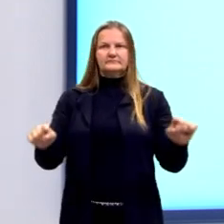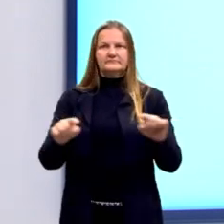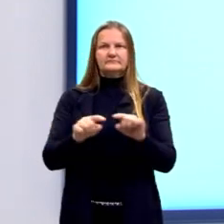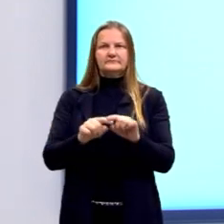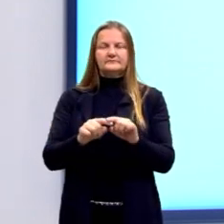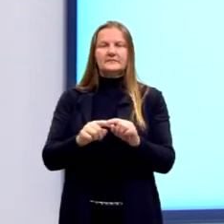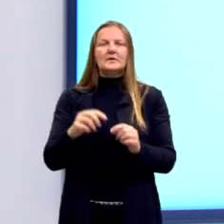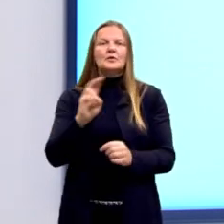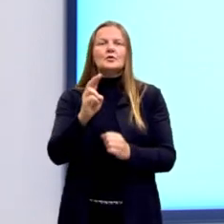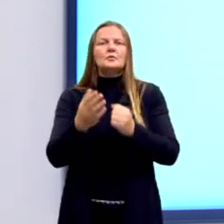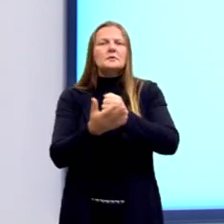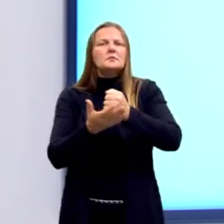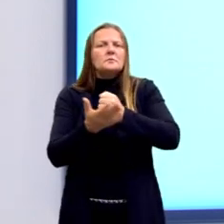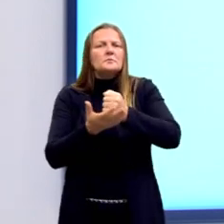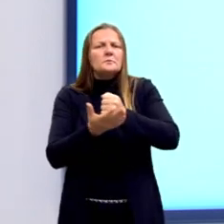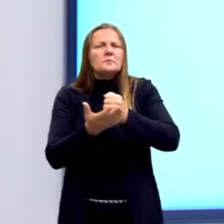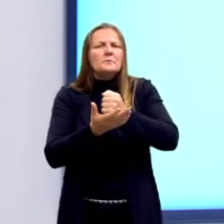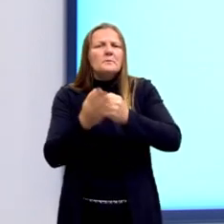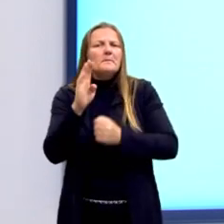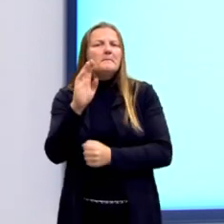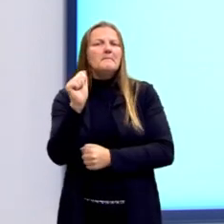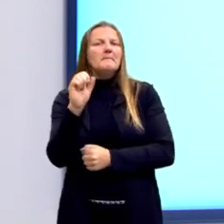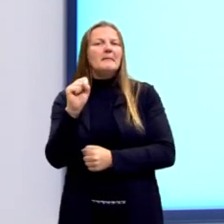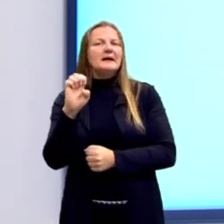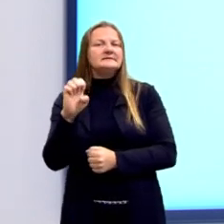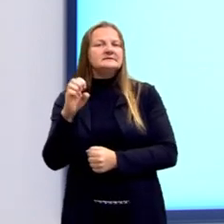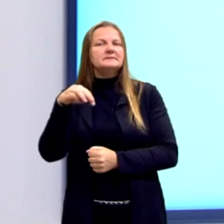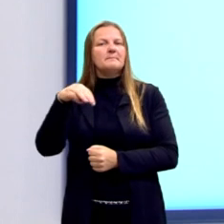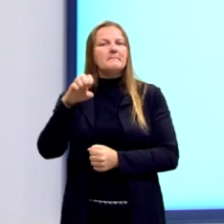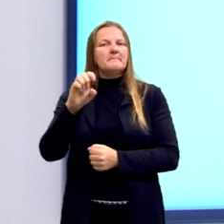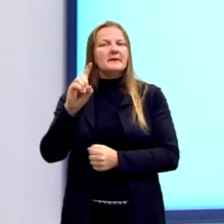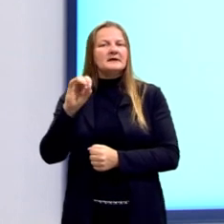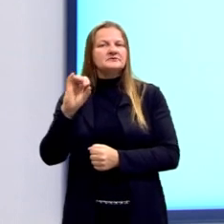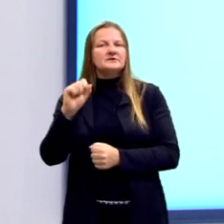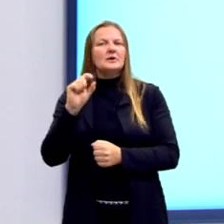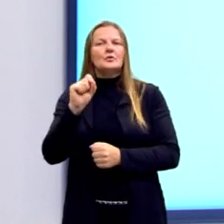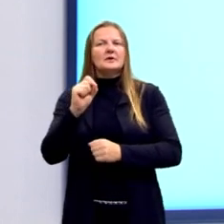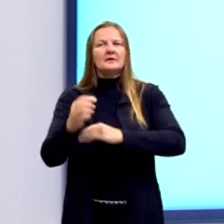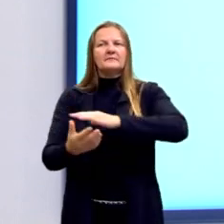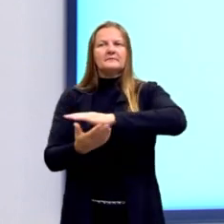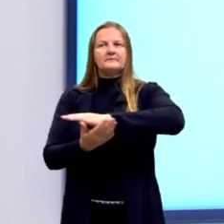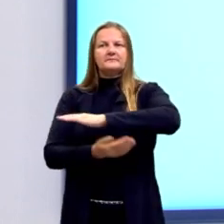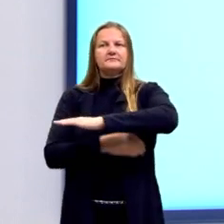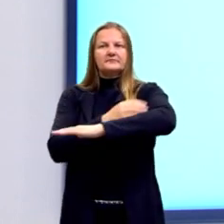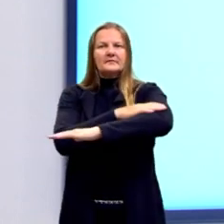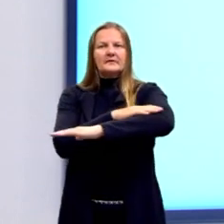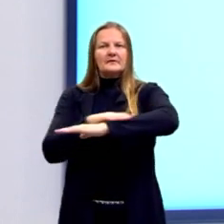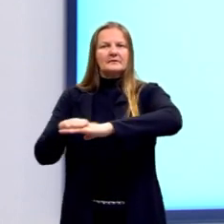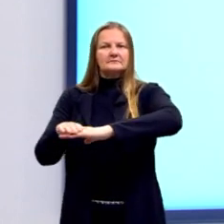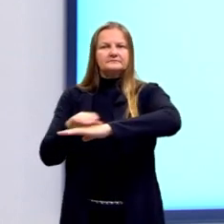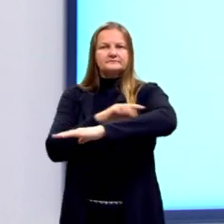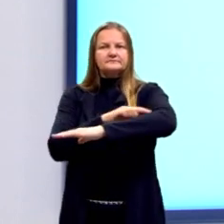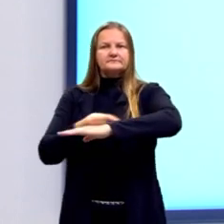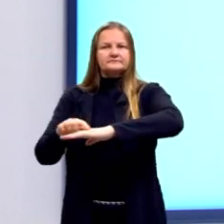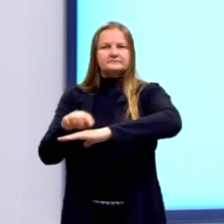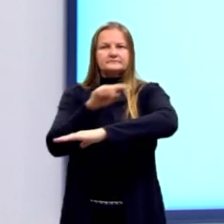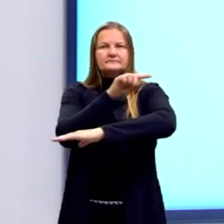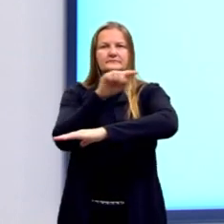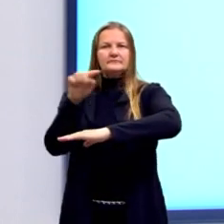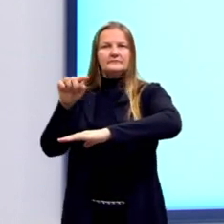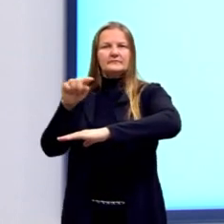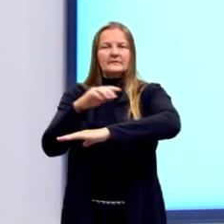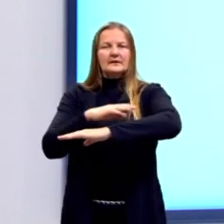Denominamos de base média o segmento que une os pontos médios de dois lados do triângulo e é